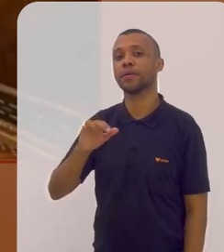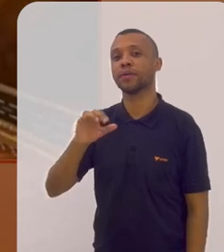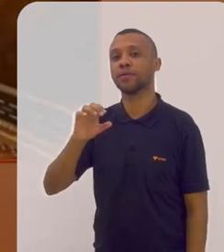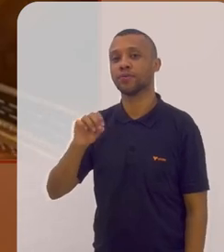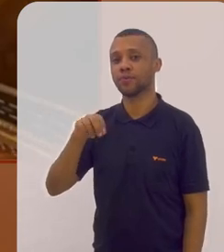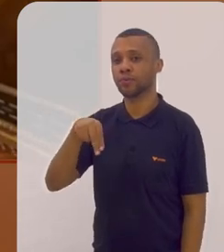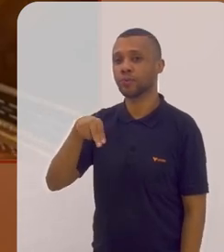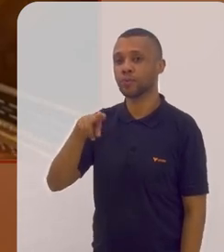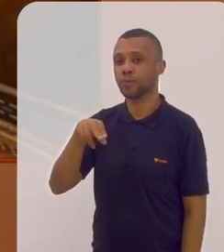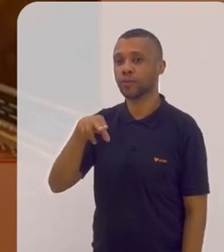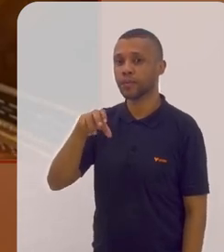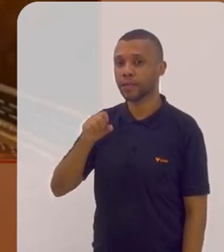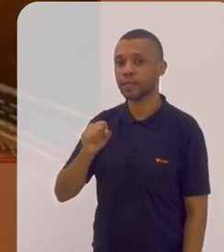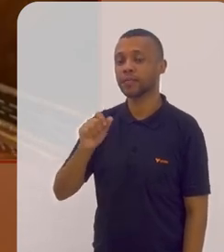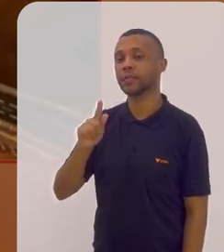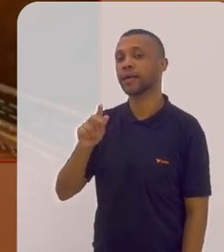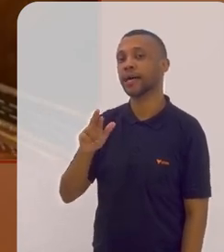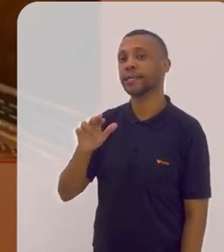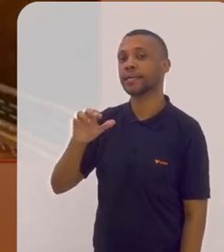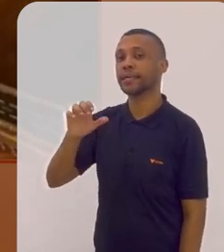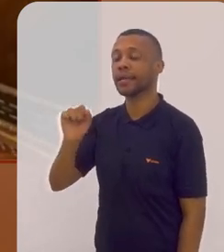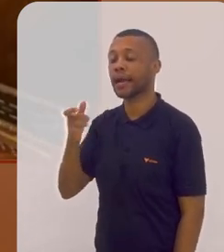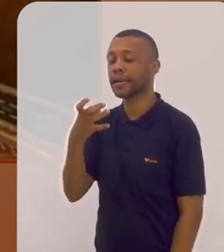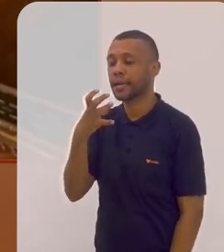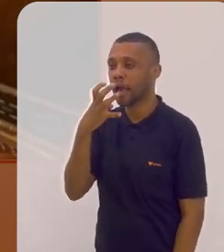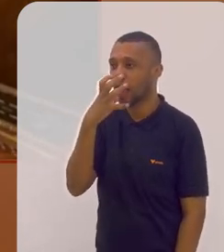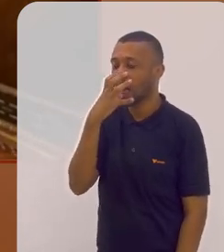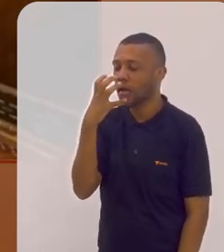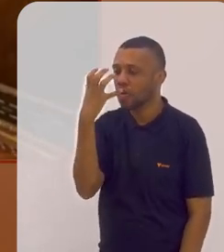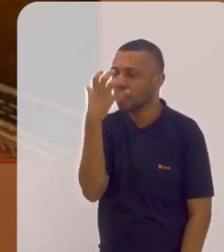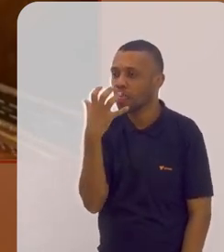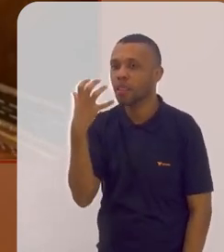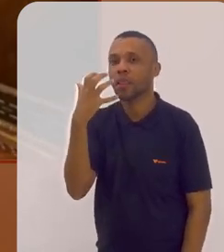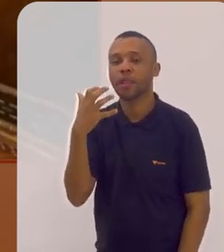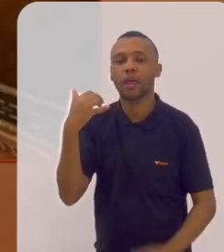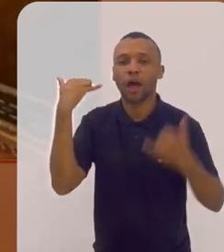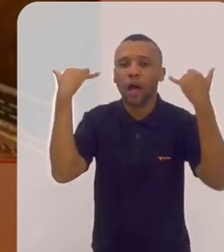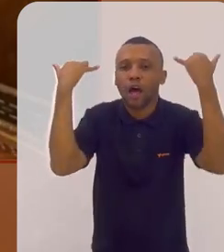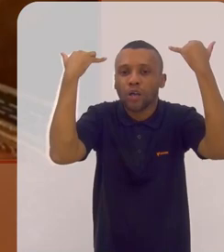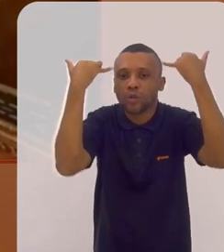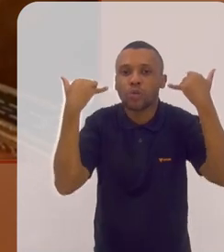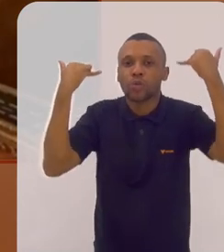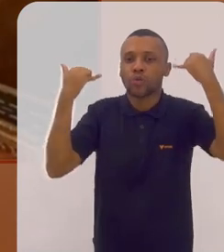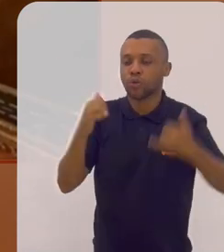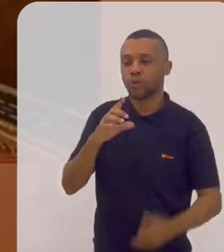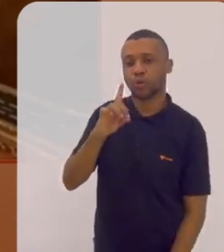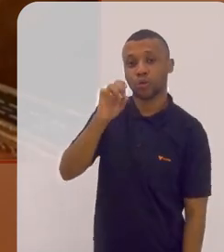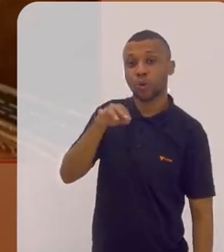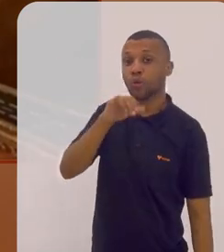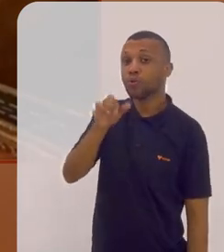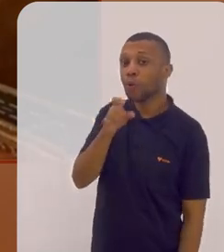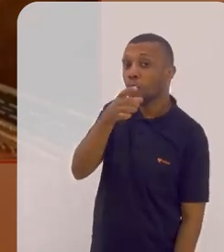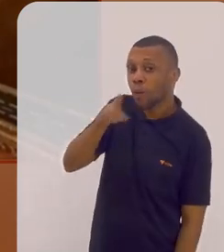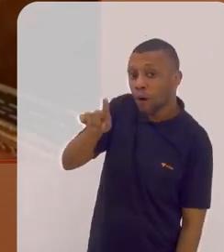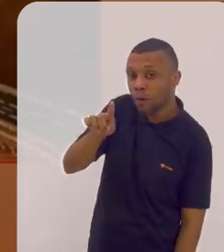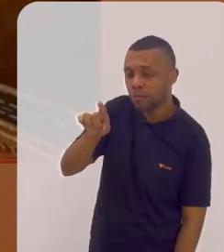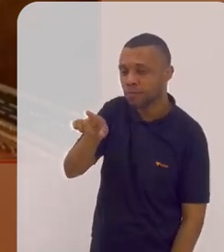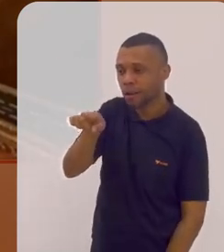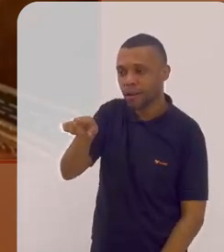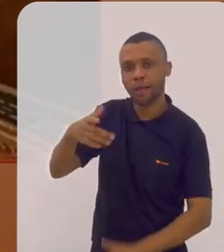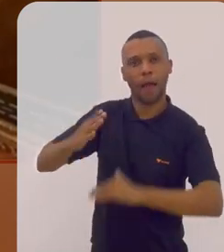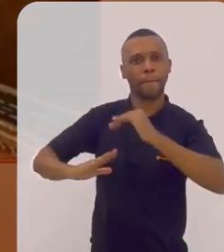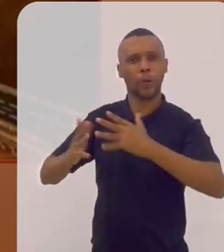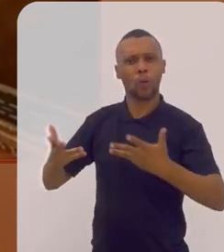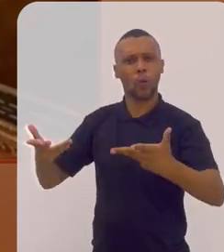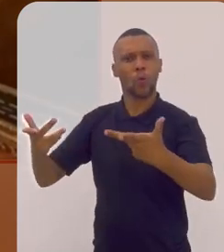que encantou Dom João e a corte portuguesa com as qualidades de músico que ele tinha sem nunca ter